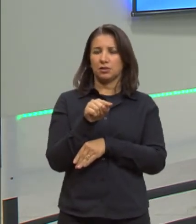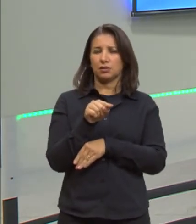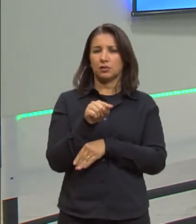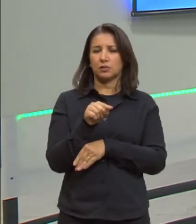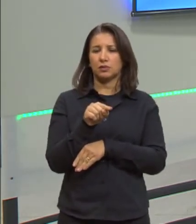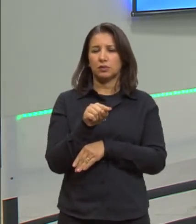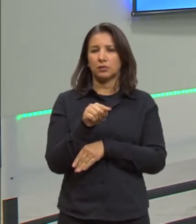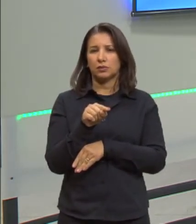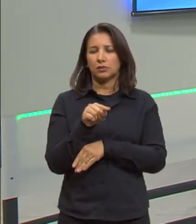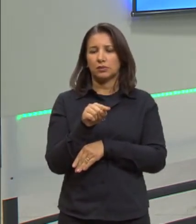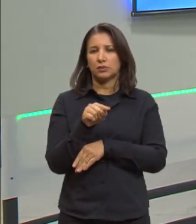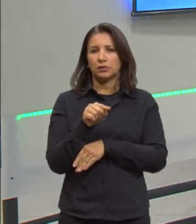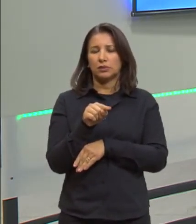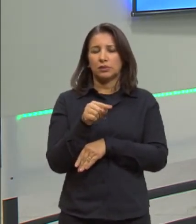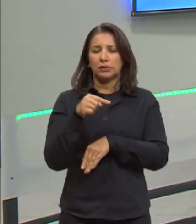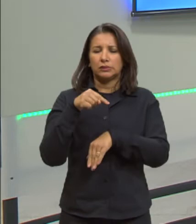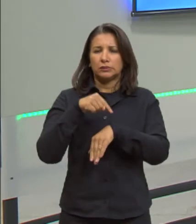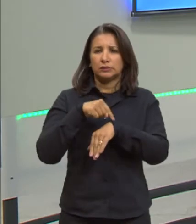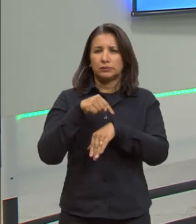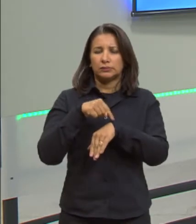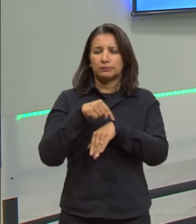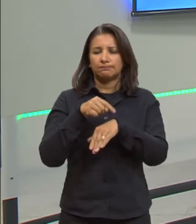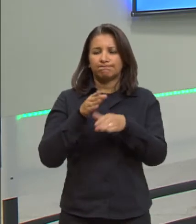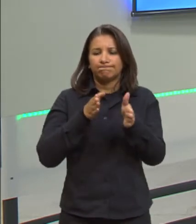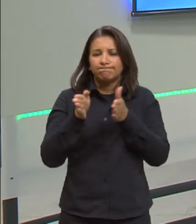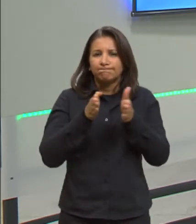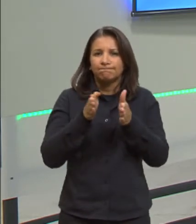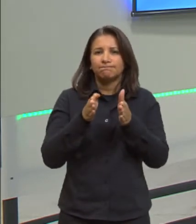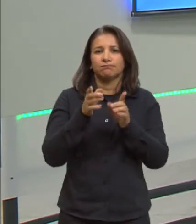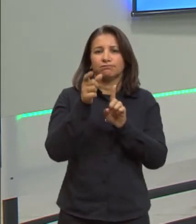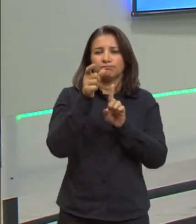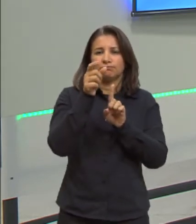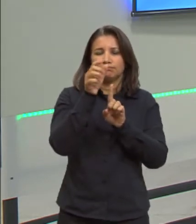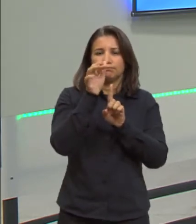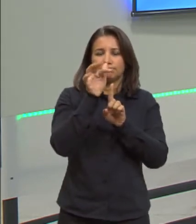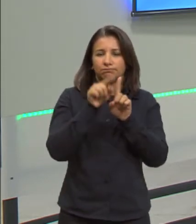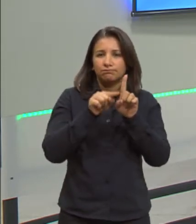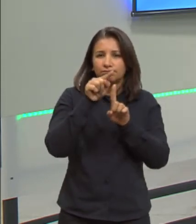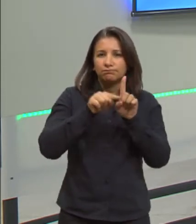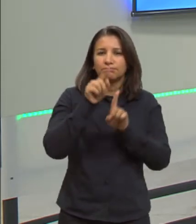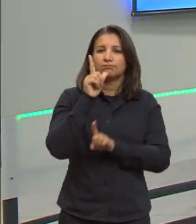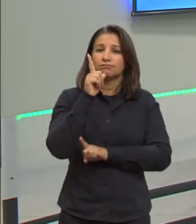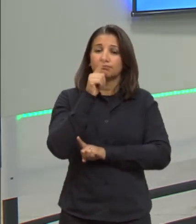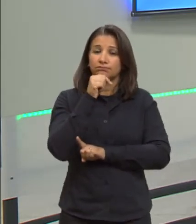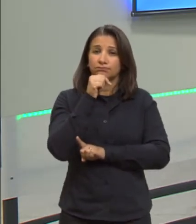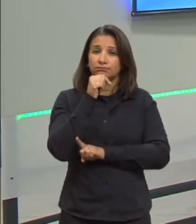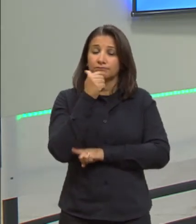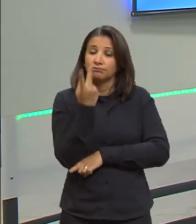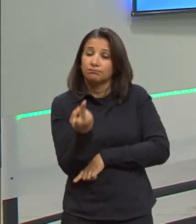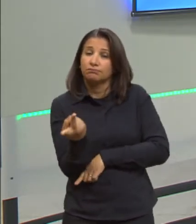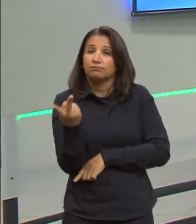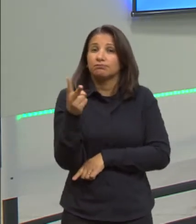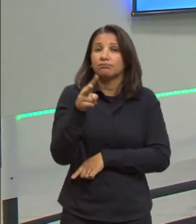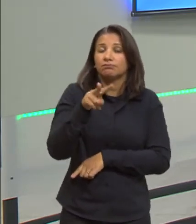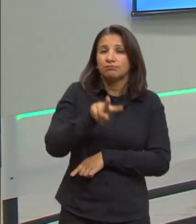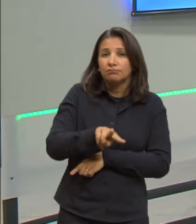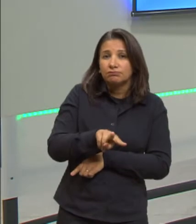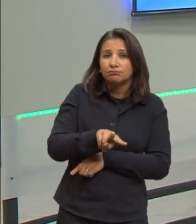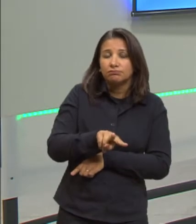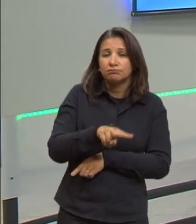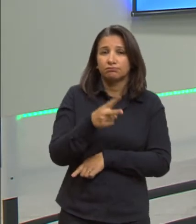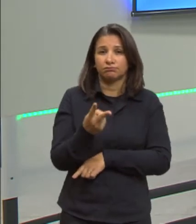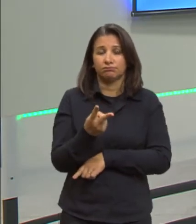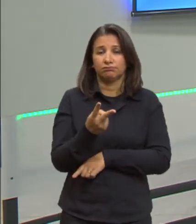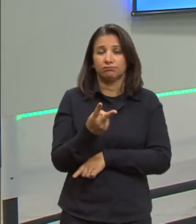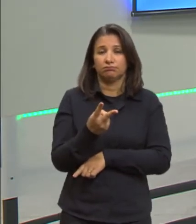certa faixa de temperatura da água acontece ao contrário. Por isso, entenda